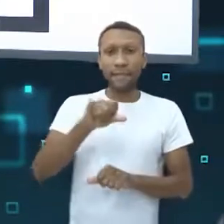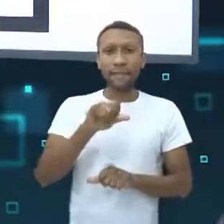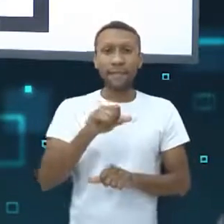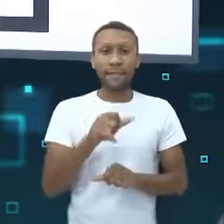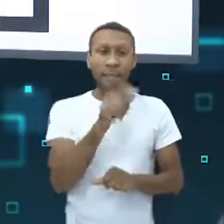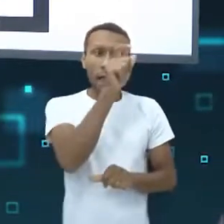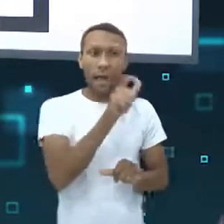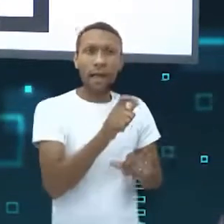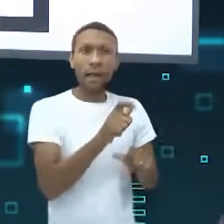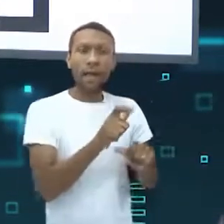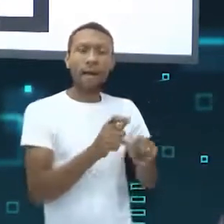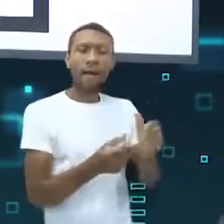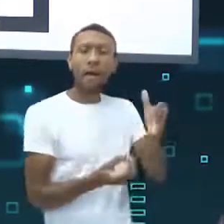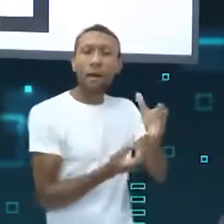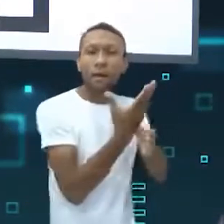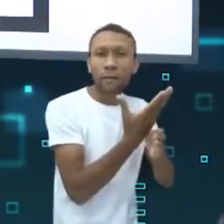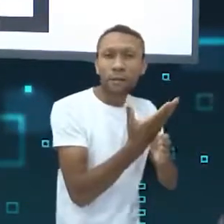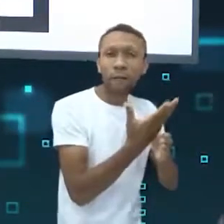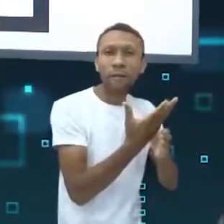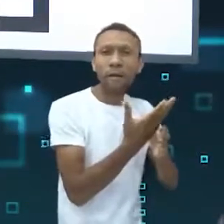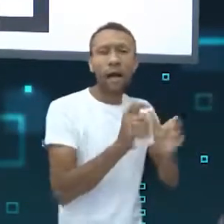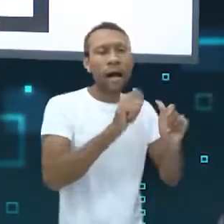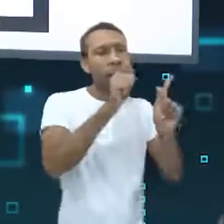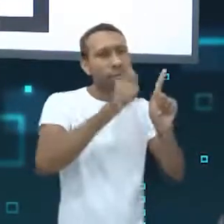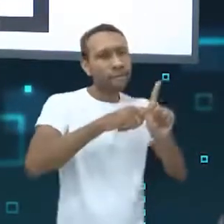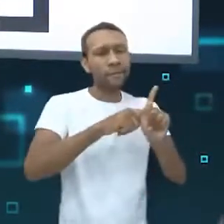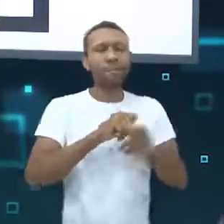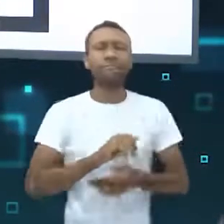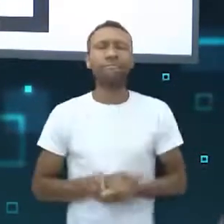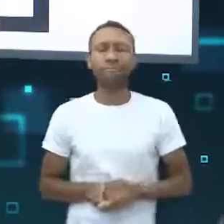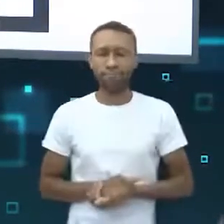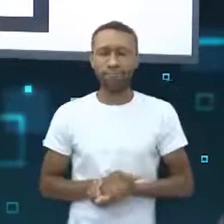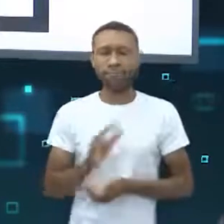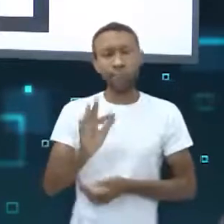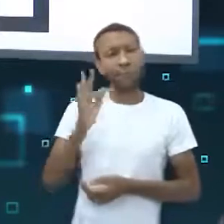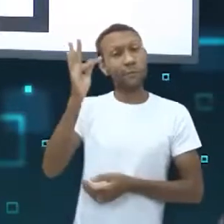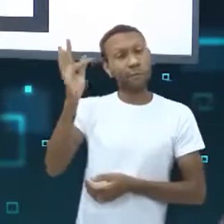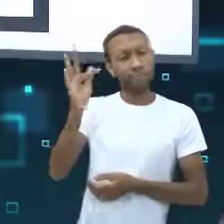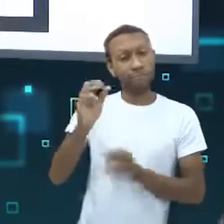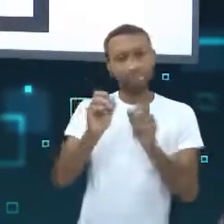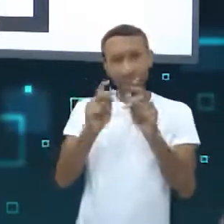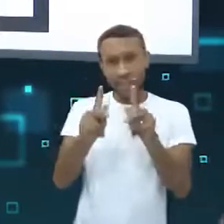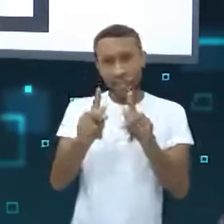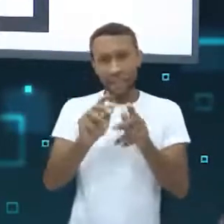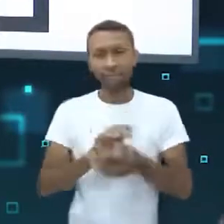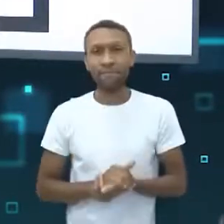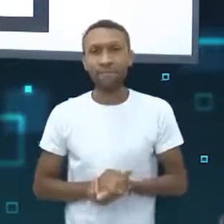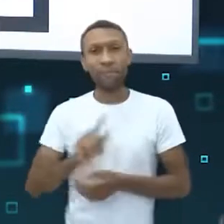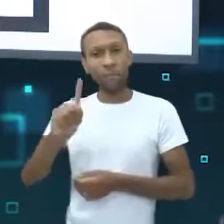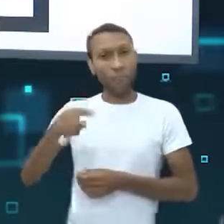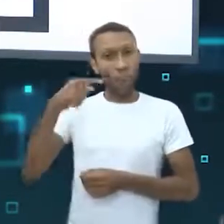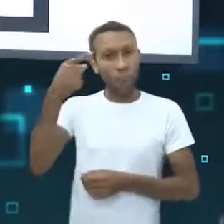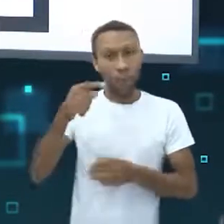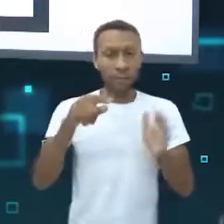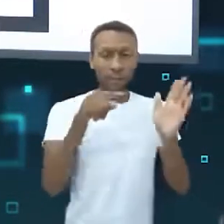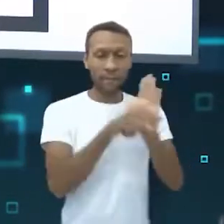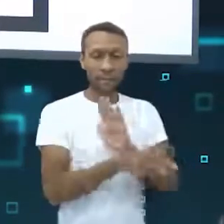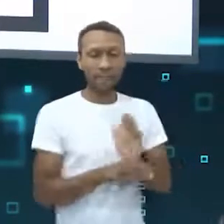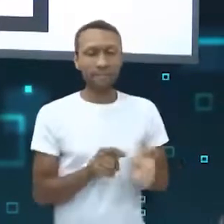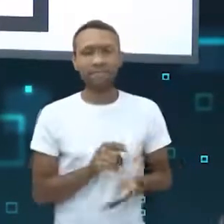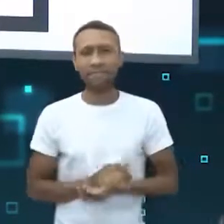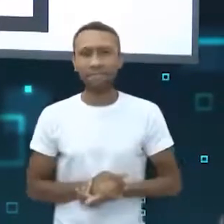uma, não consiga acessar os seus perfis no futuro. Beleza? Vamos para a próxima pergunta.